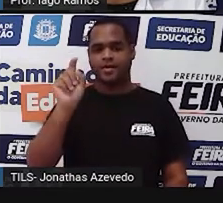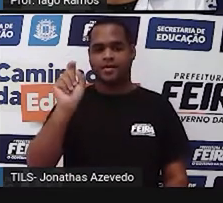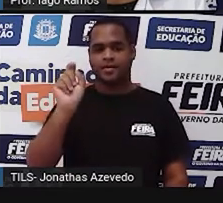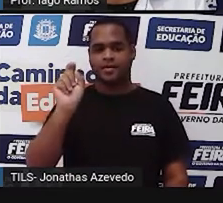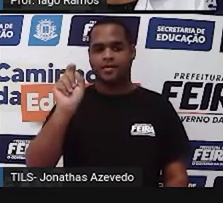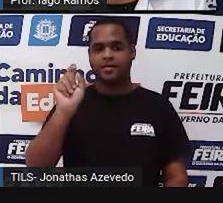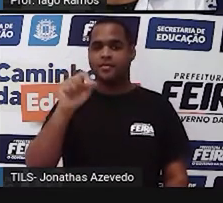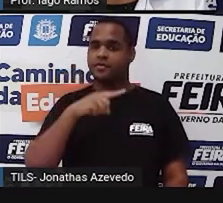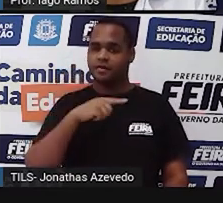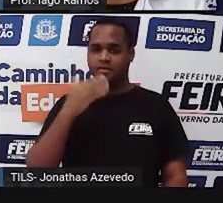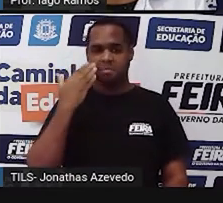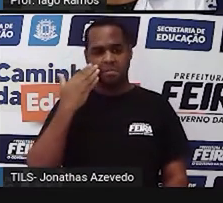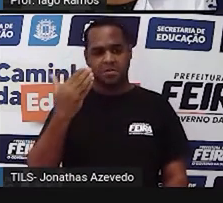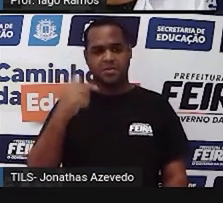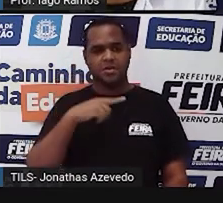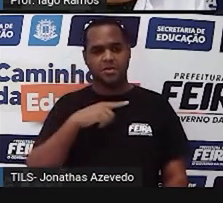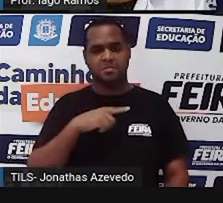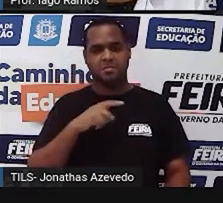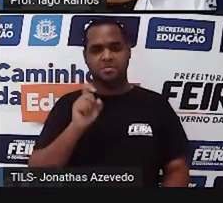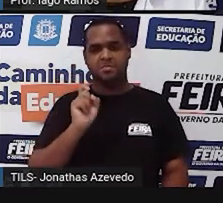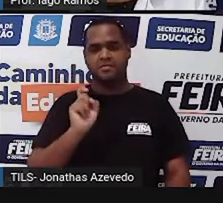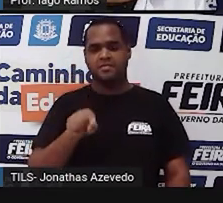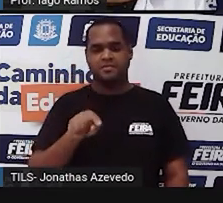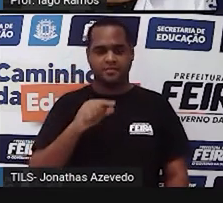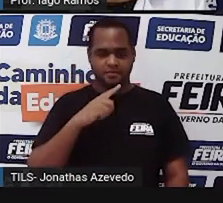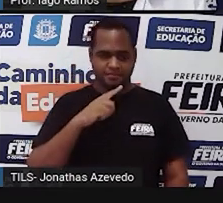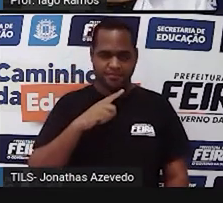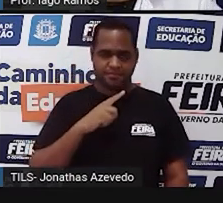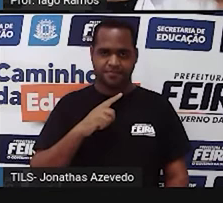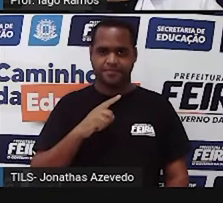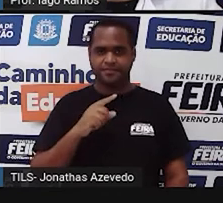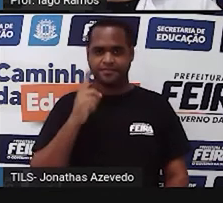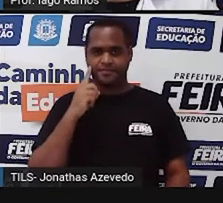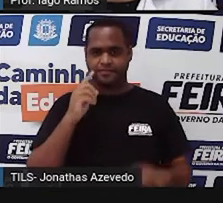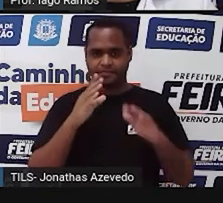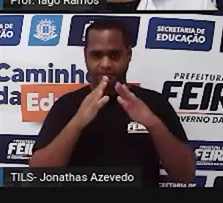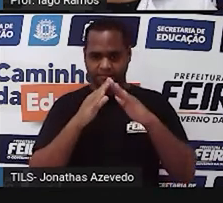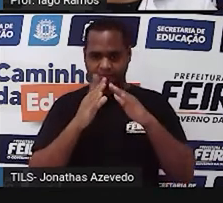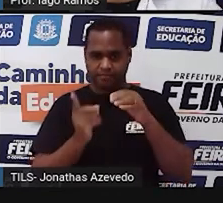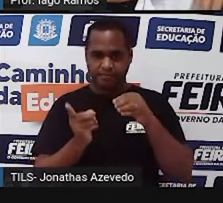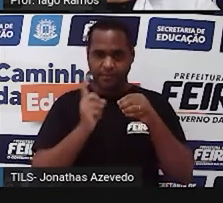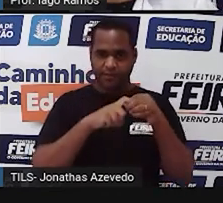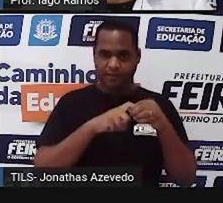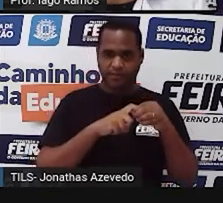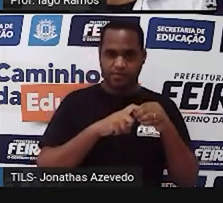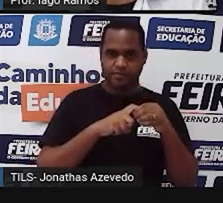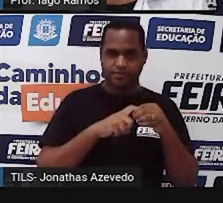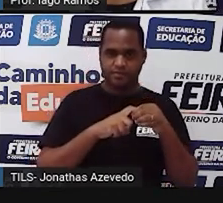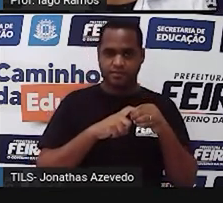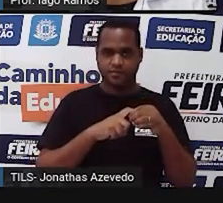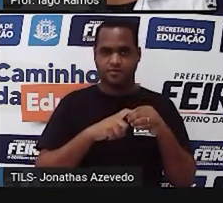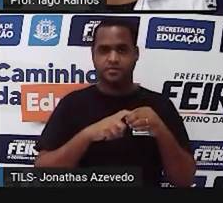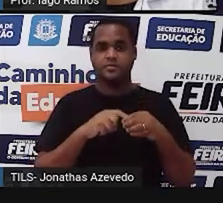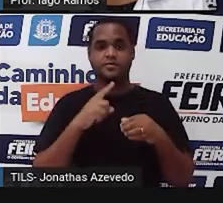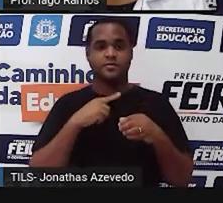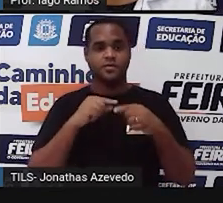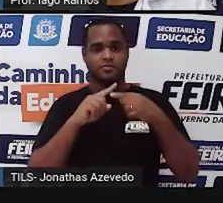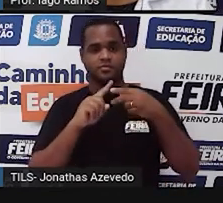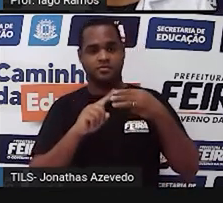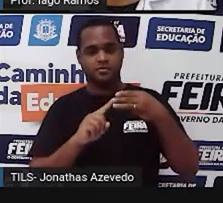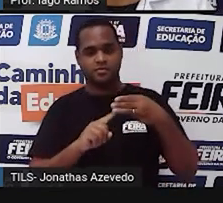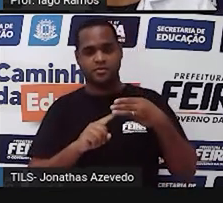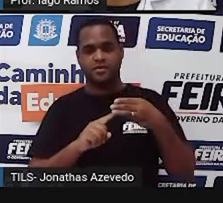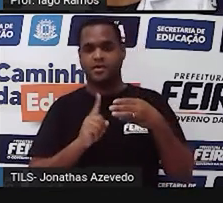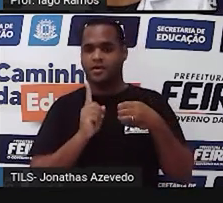mostrar onde é que eu devo clicar. Se eu clico na casinha, eu volto para o começo da trilha. Se eu clico nos três tracinhos,